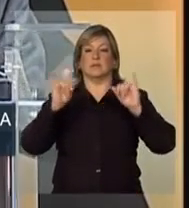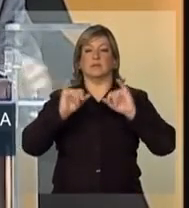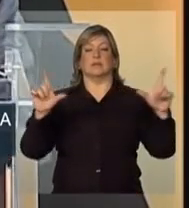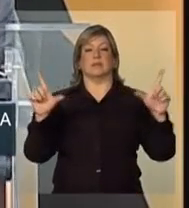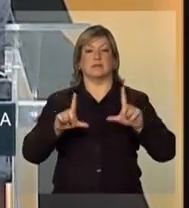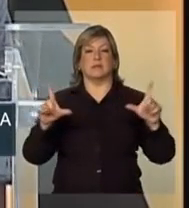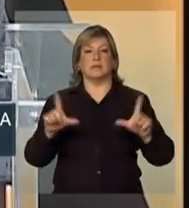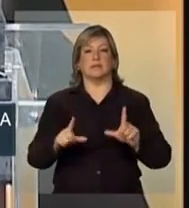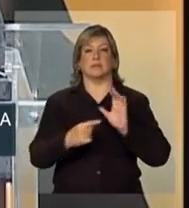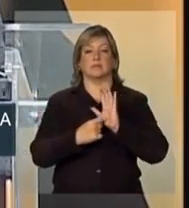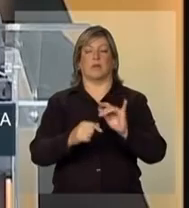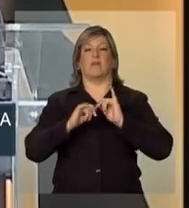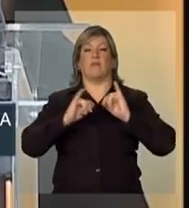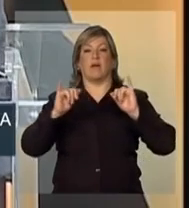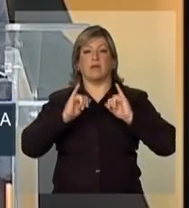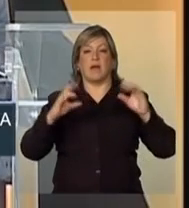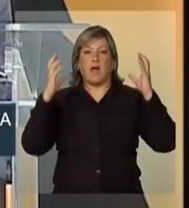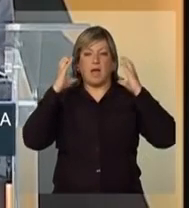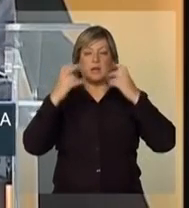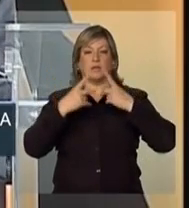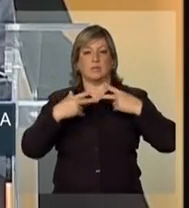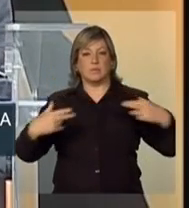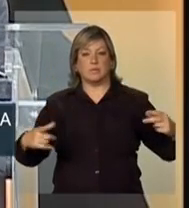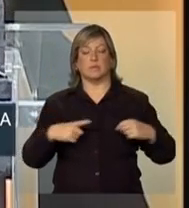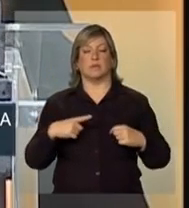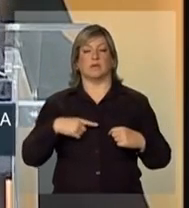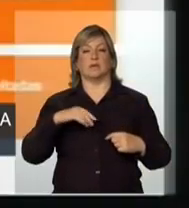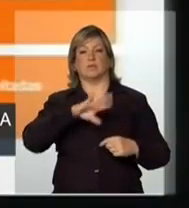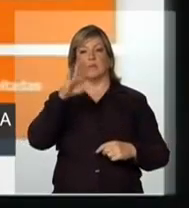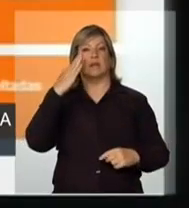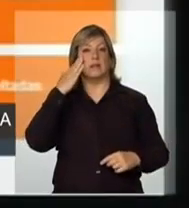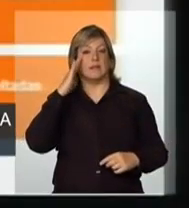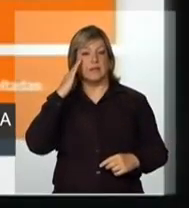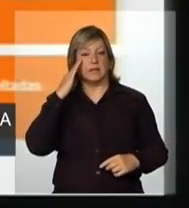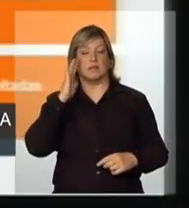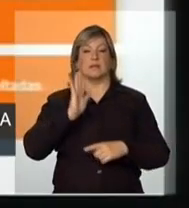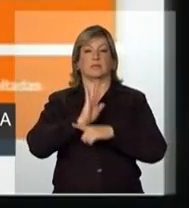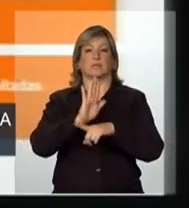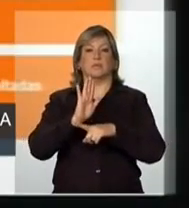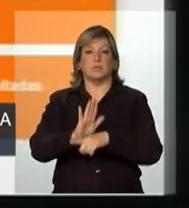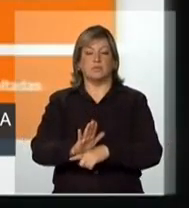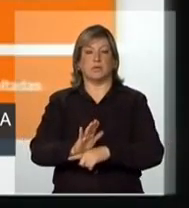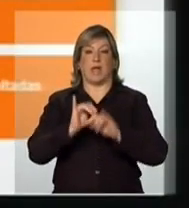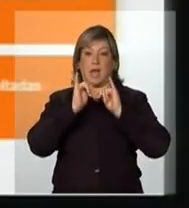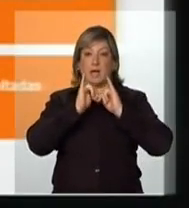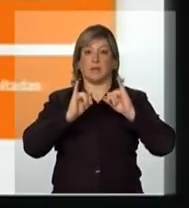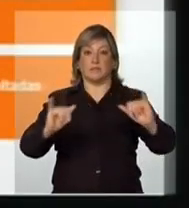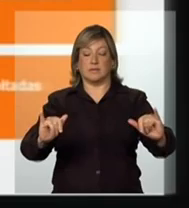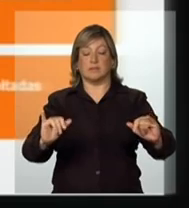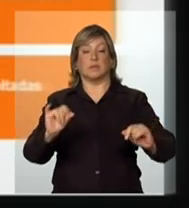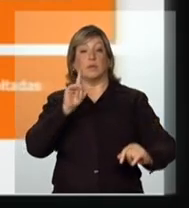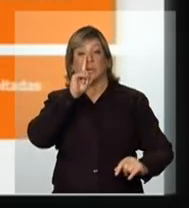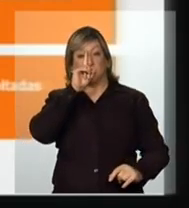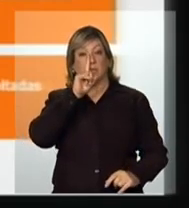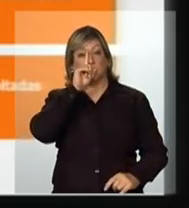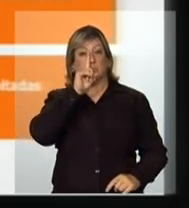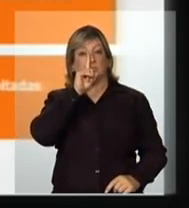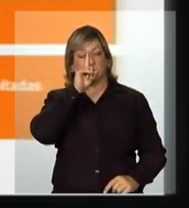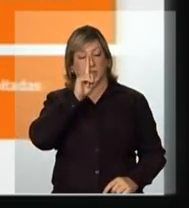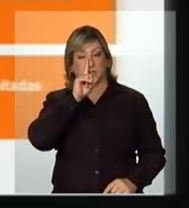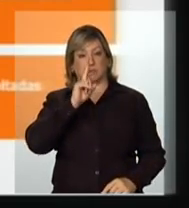publicitárias de conscientização voltadas para o risco